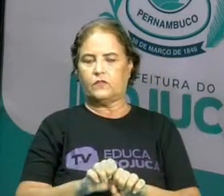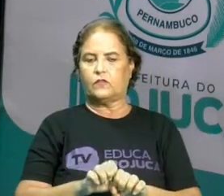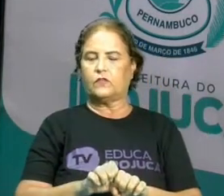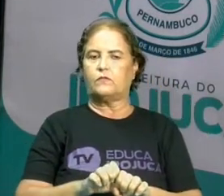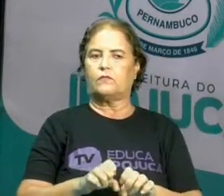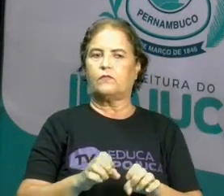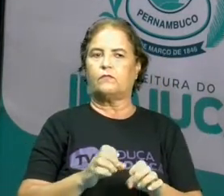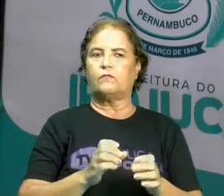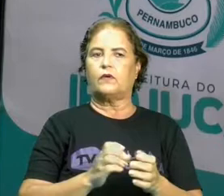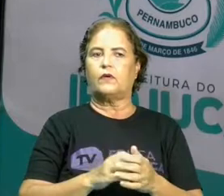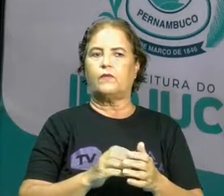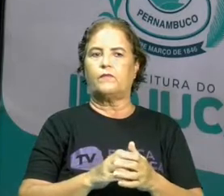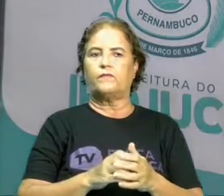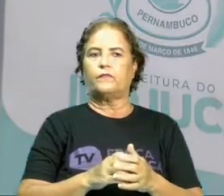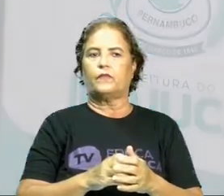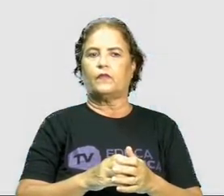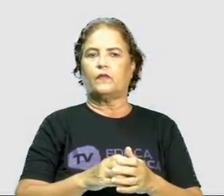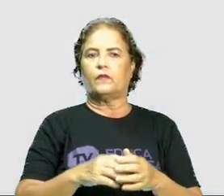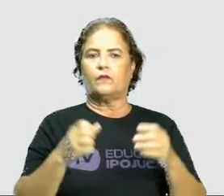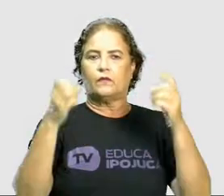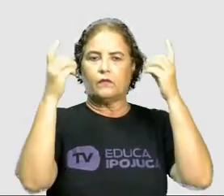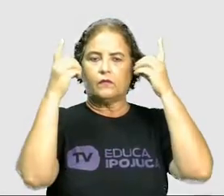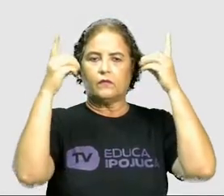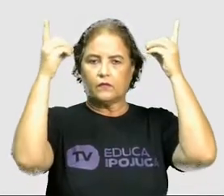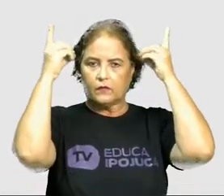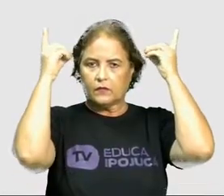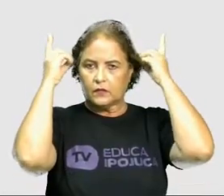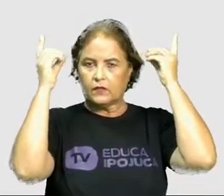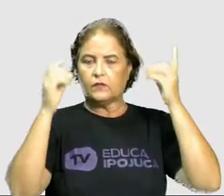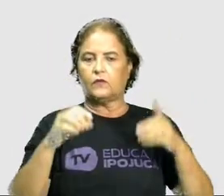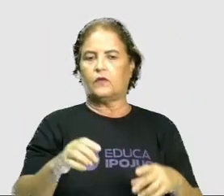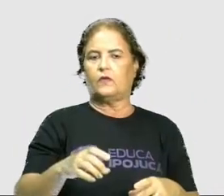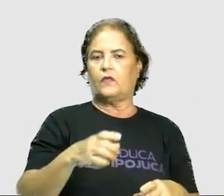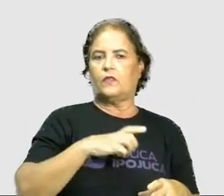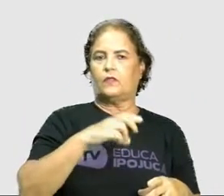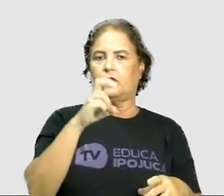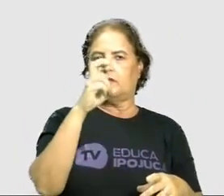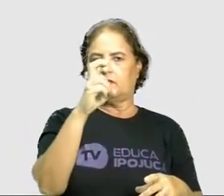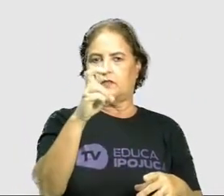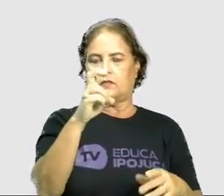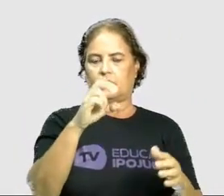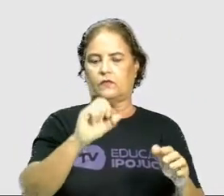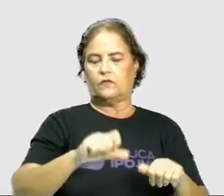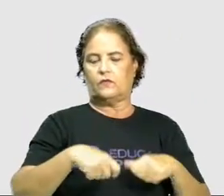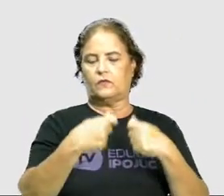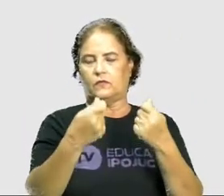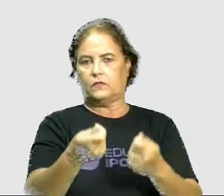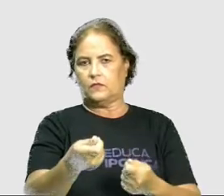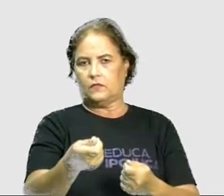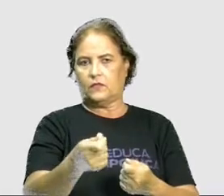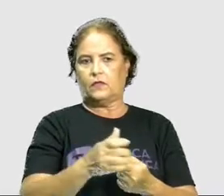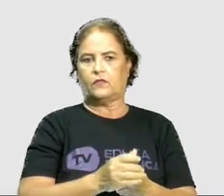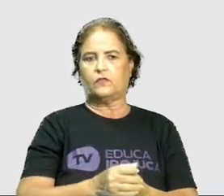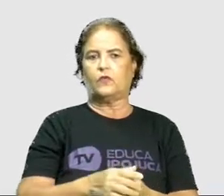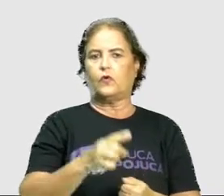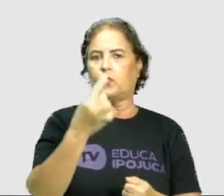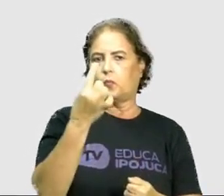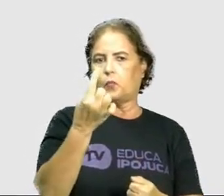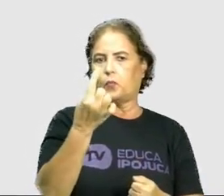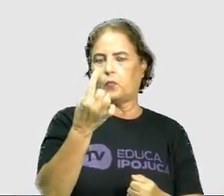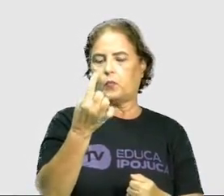baseado em cinco símbolos. Está certo? Um que representa o 5,